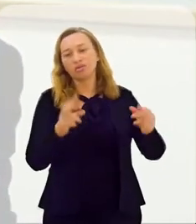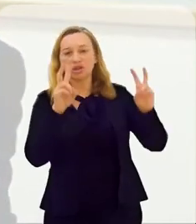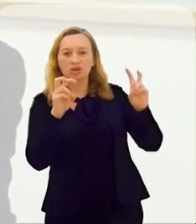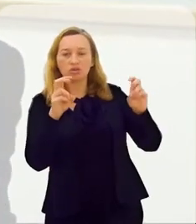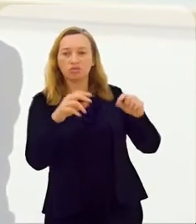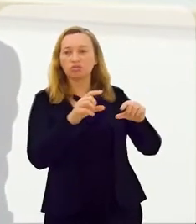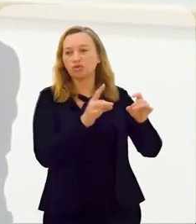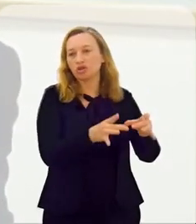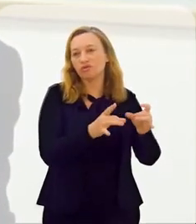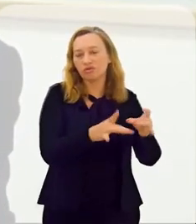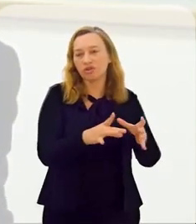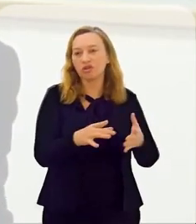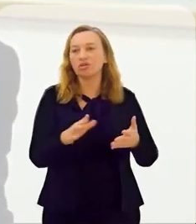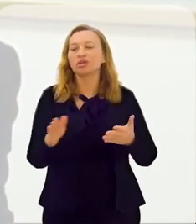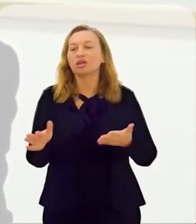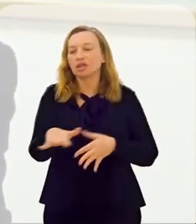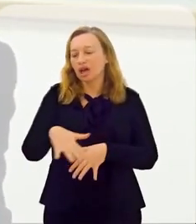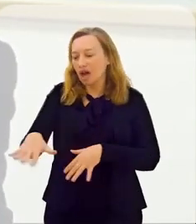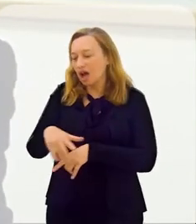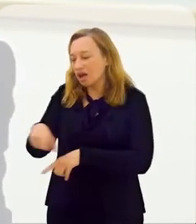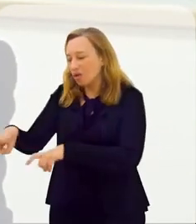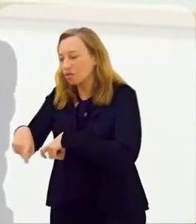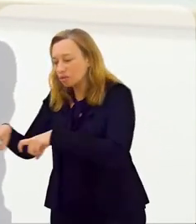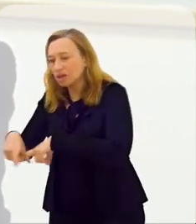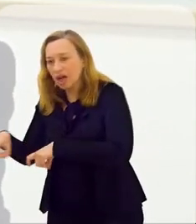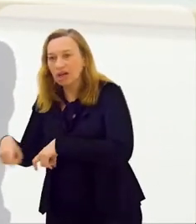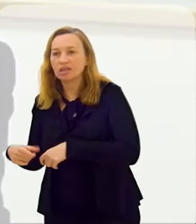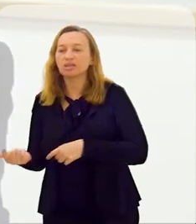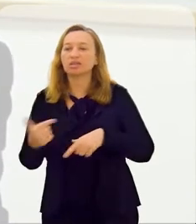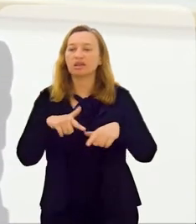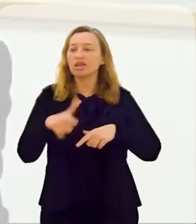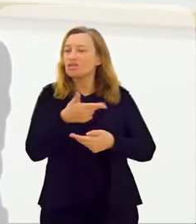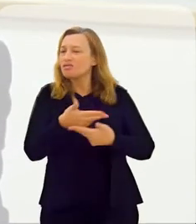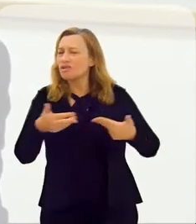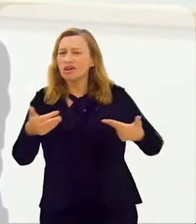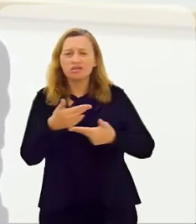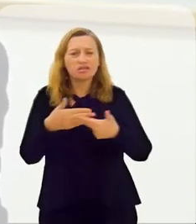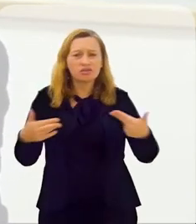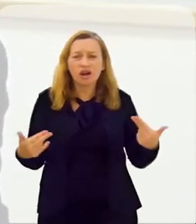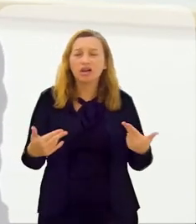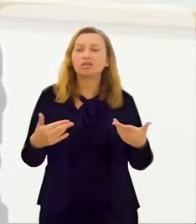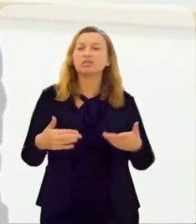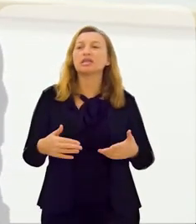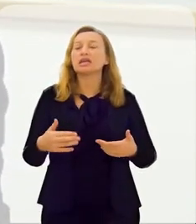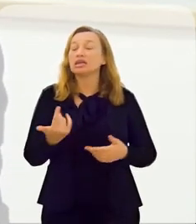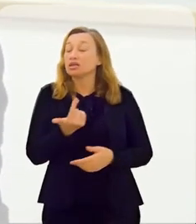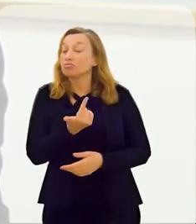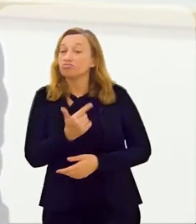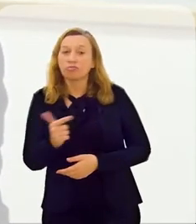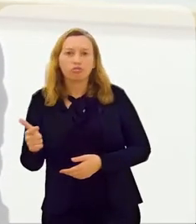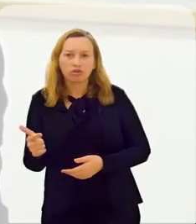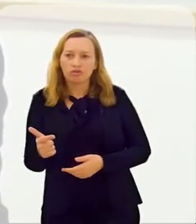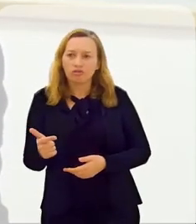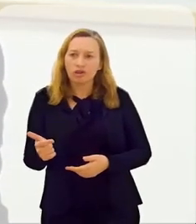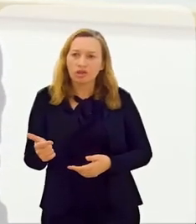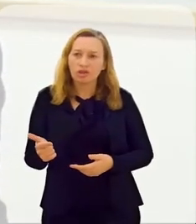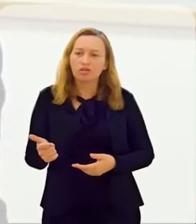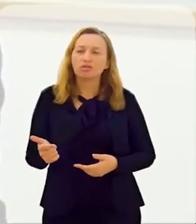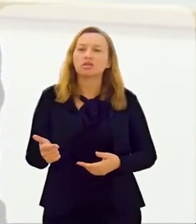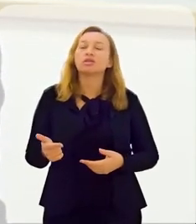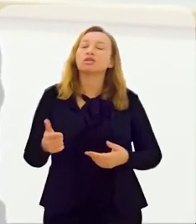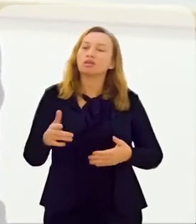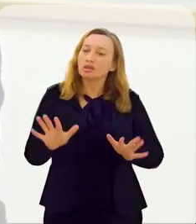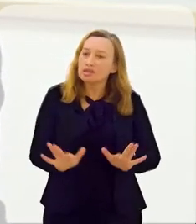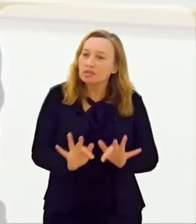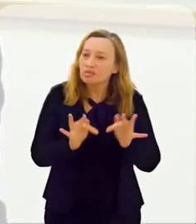Tem casos de comércio, de indústria, de serviço, na área rural também tem muitos casos, enfim, são centenas e centenas. E,